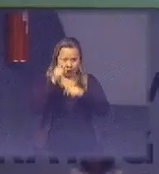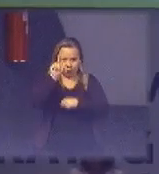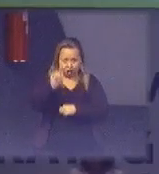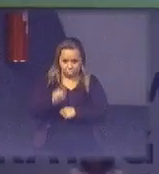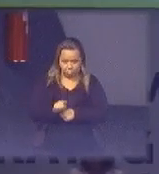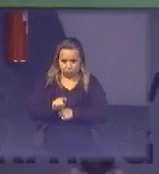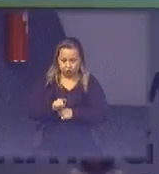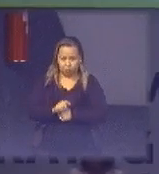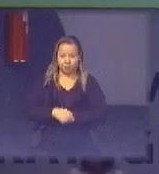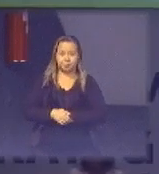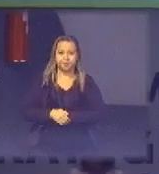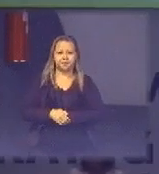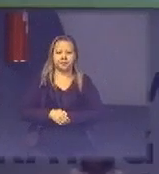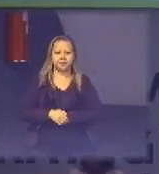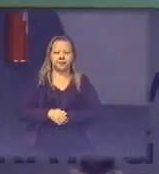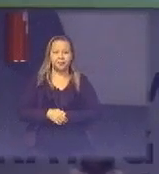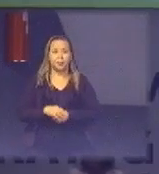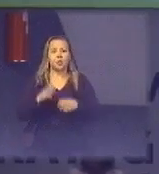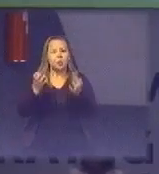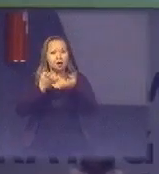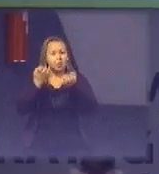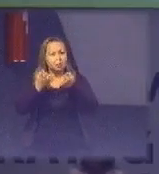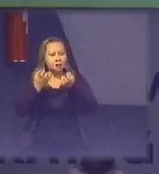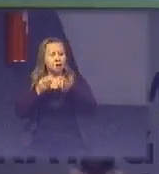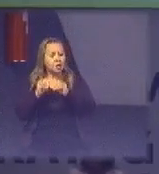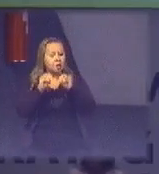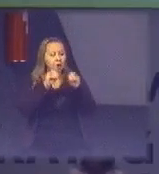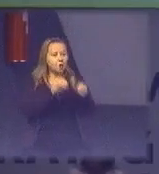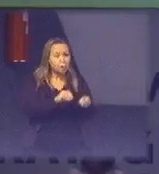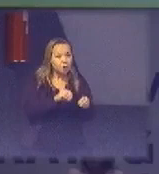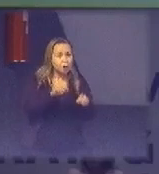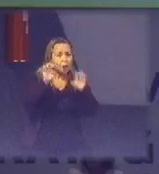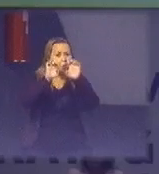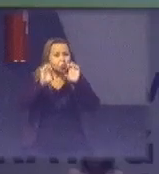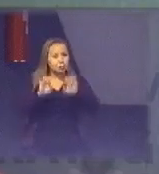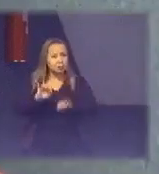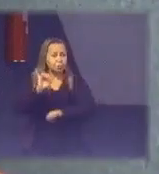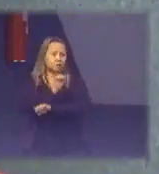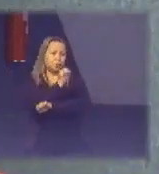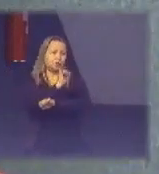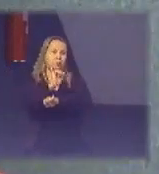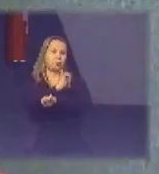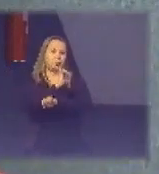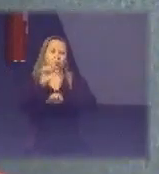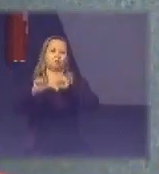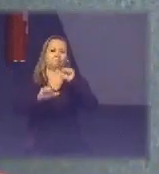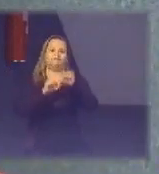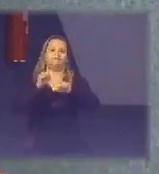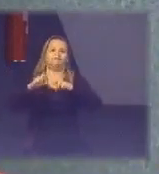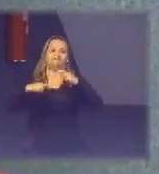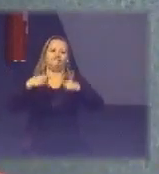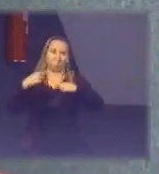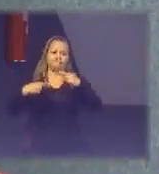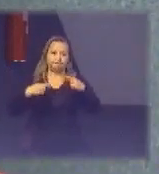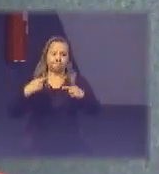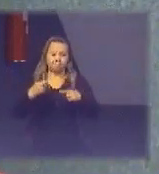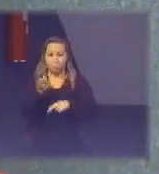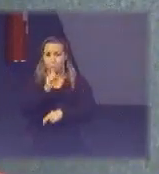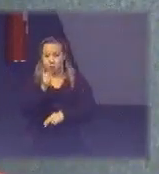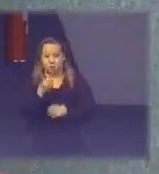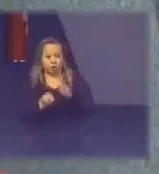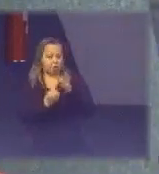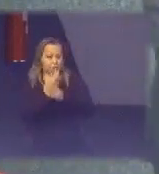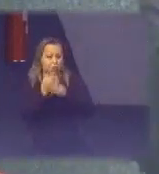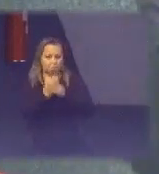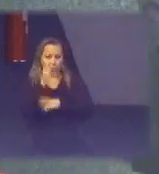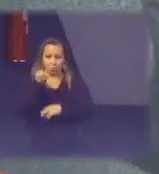para implantar um sistema coletivo de logística reversa ela não é nenhuma criação